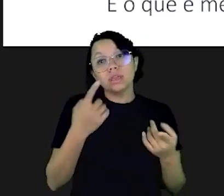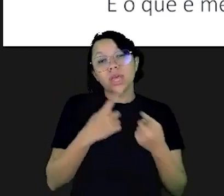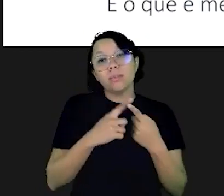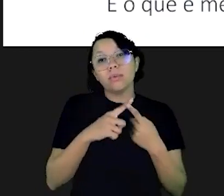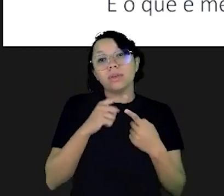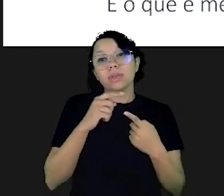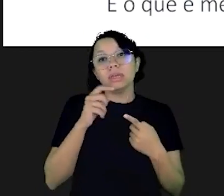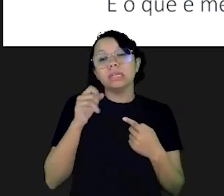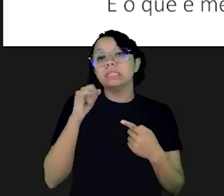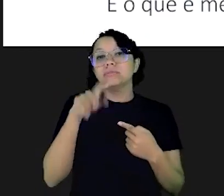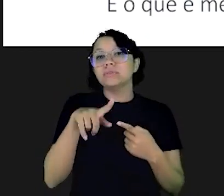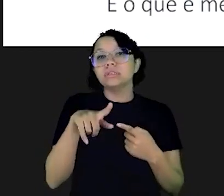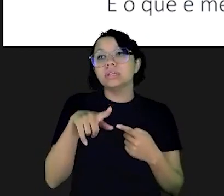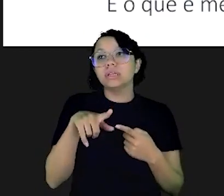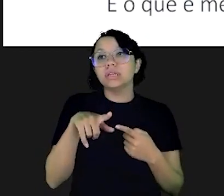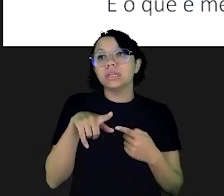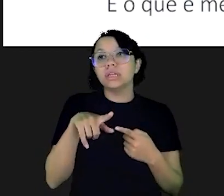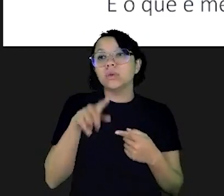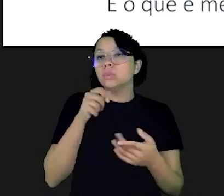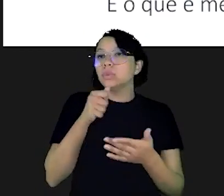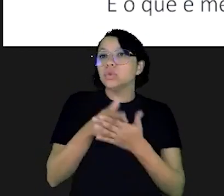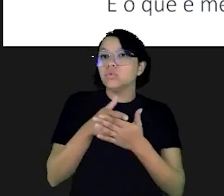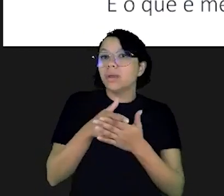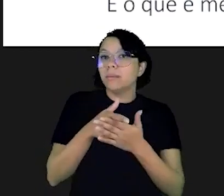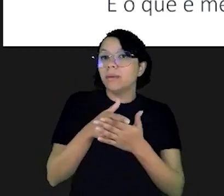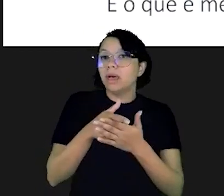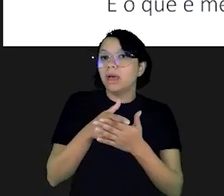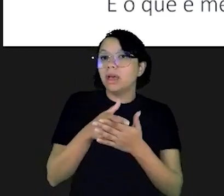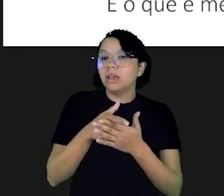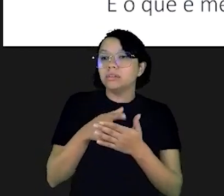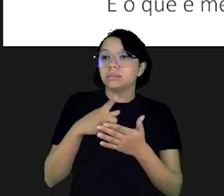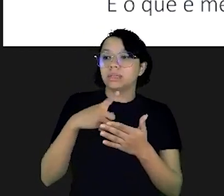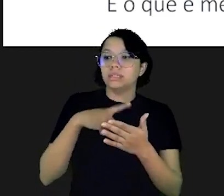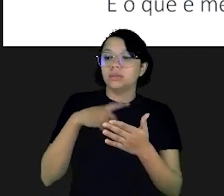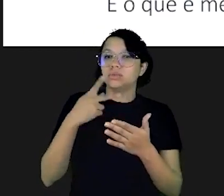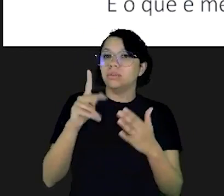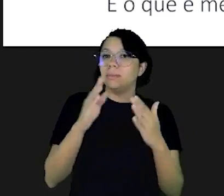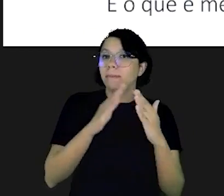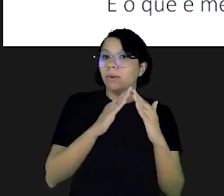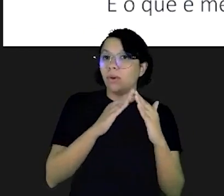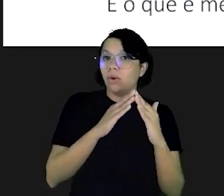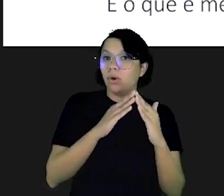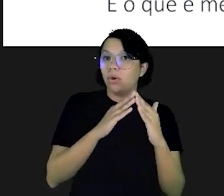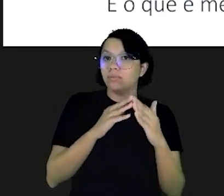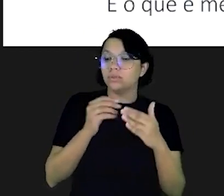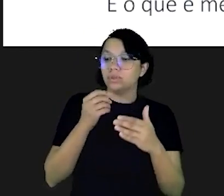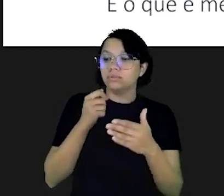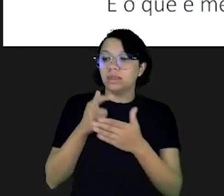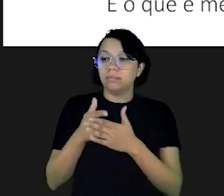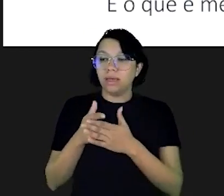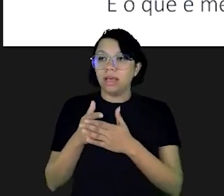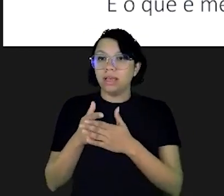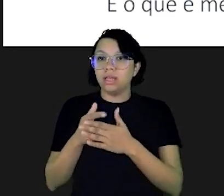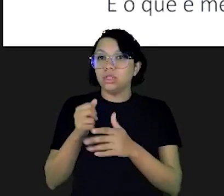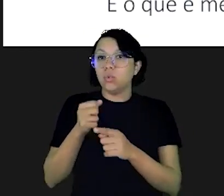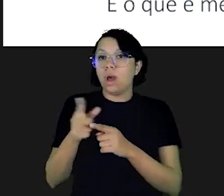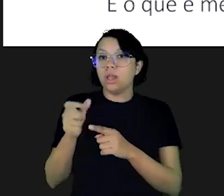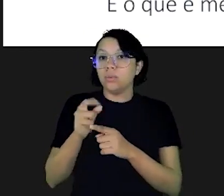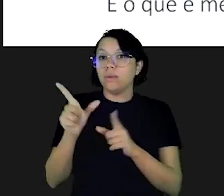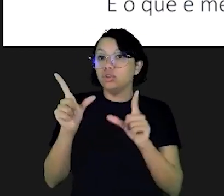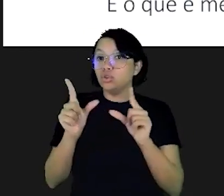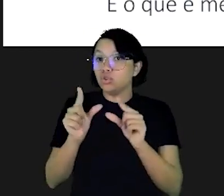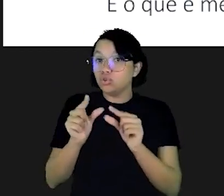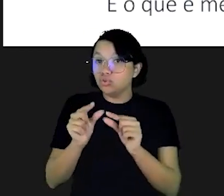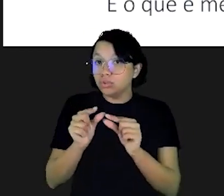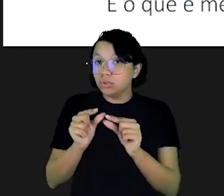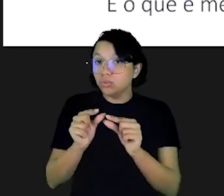depende de você porque se você não estiver pagando pelo seu imóvel você estiver pagando por